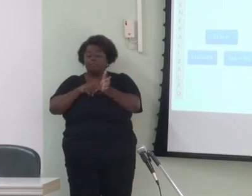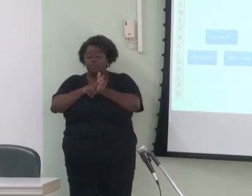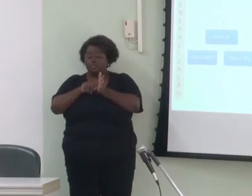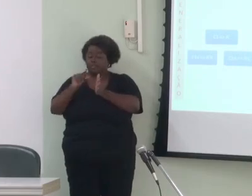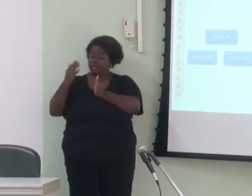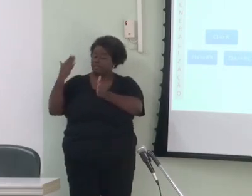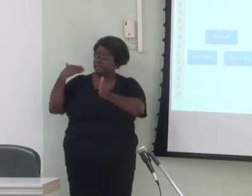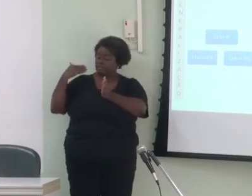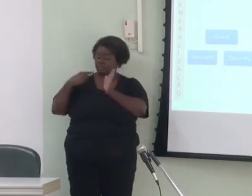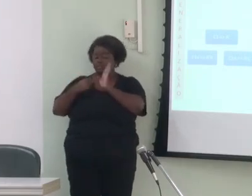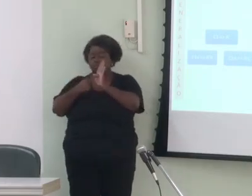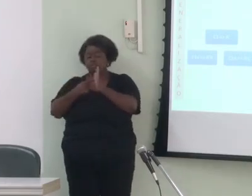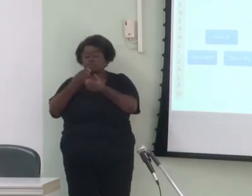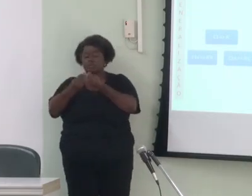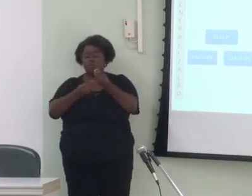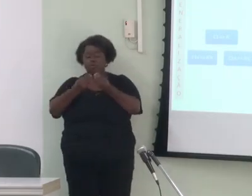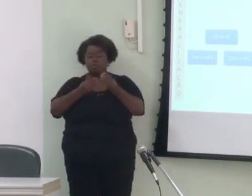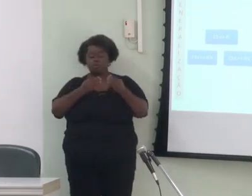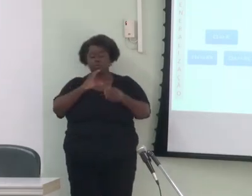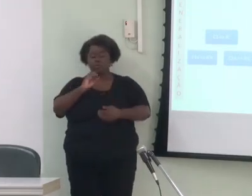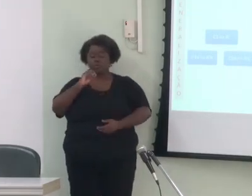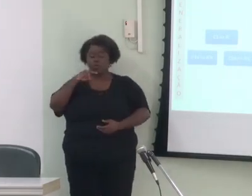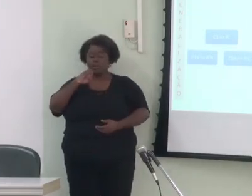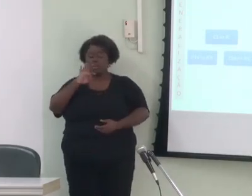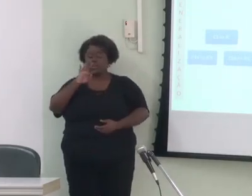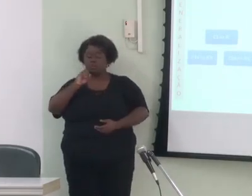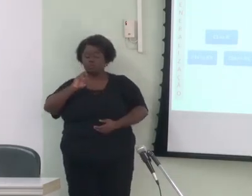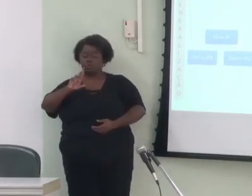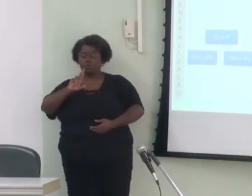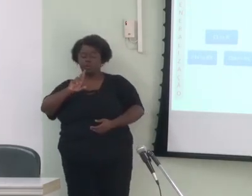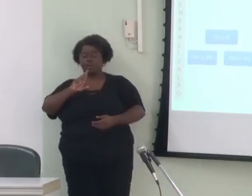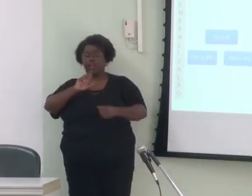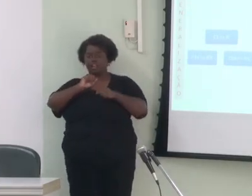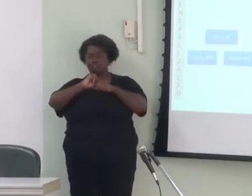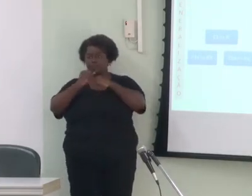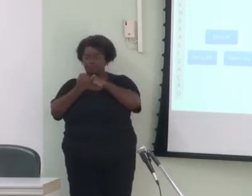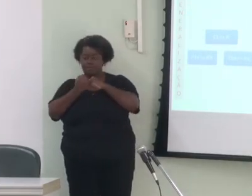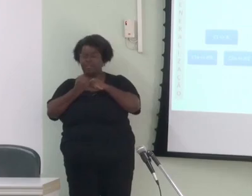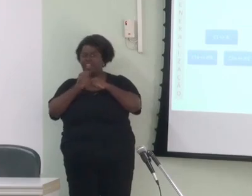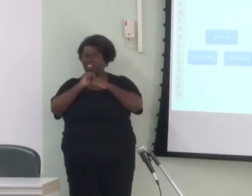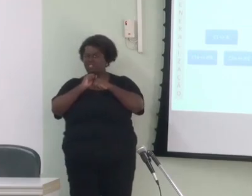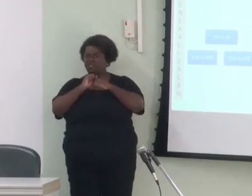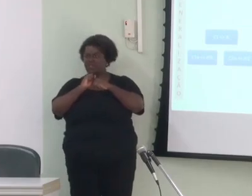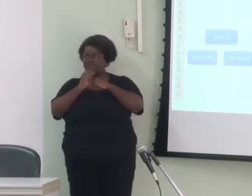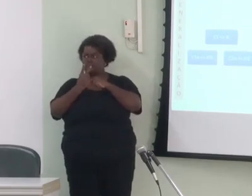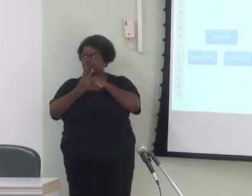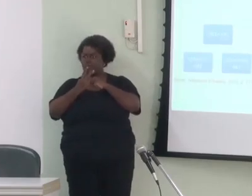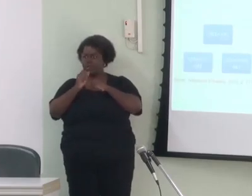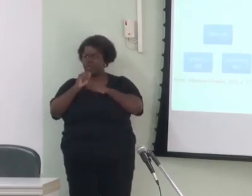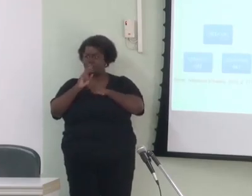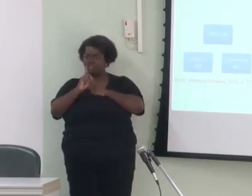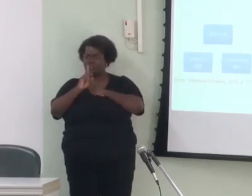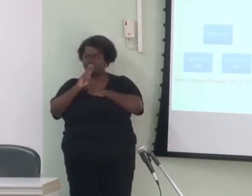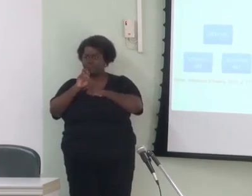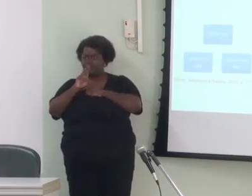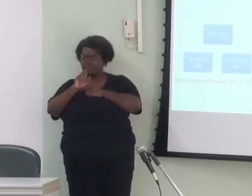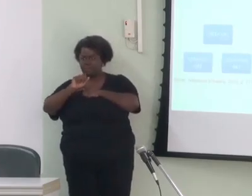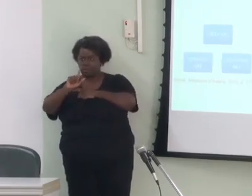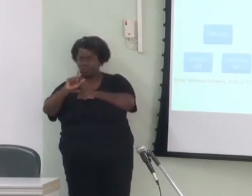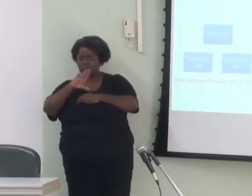conectores adverbiais do português se organizam hierarquicamente pelos elos de herança como se vê na figura projetada